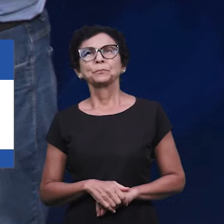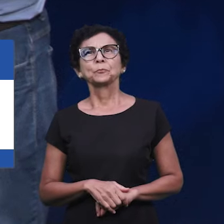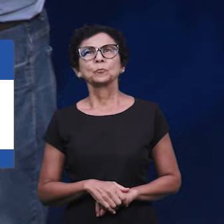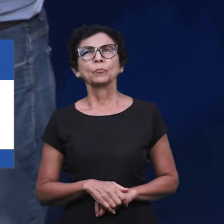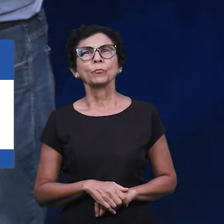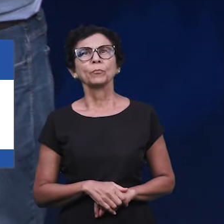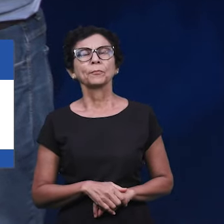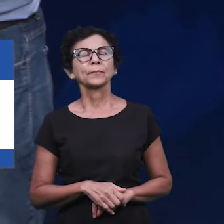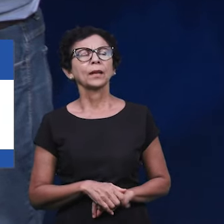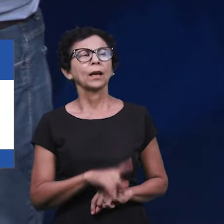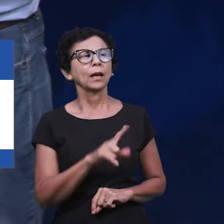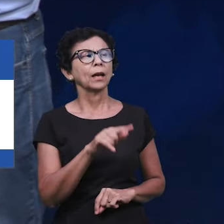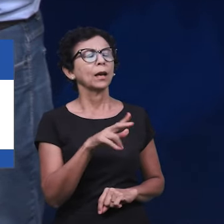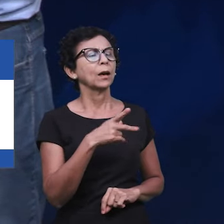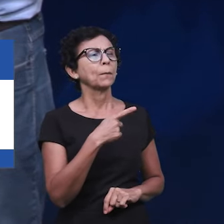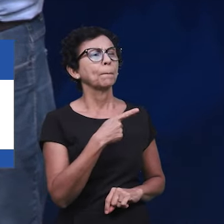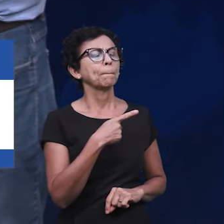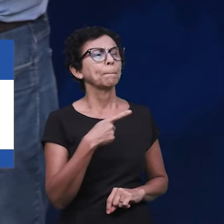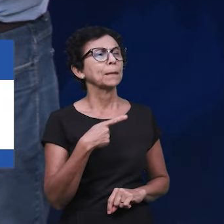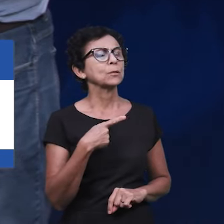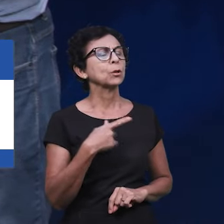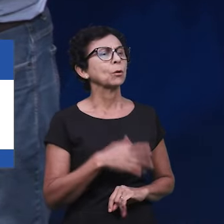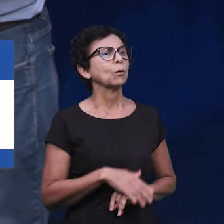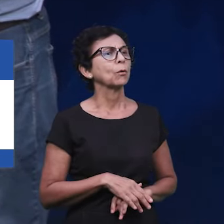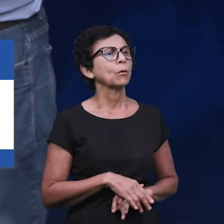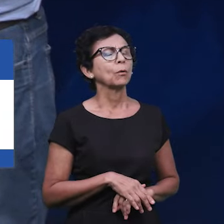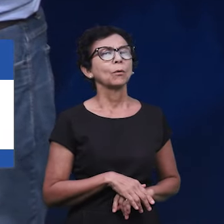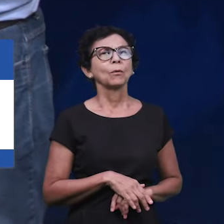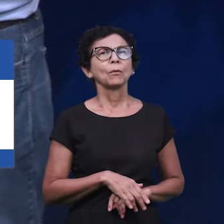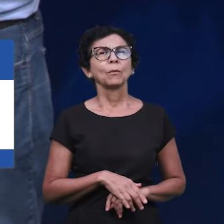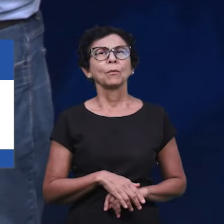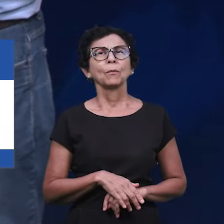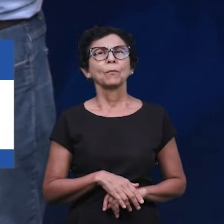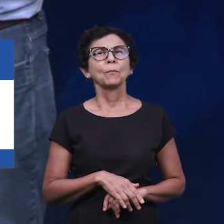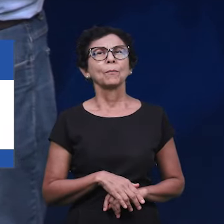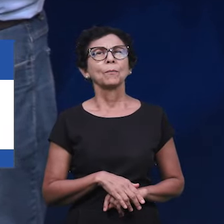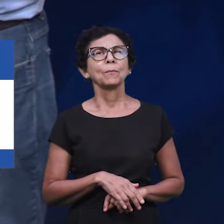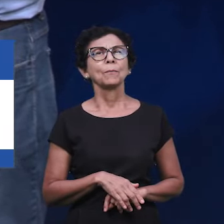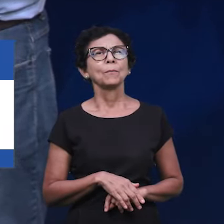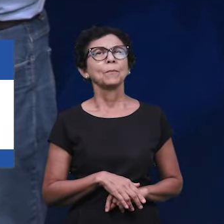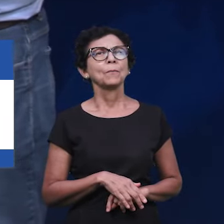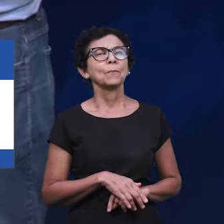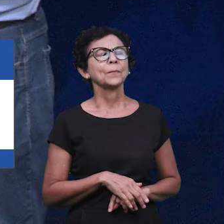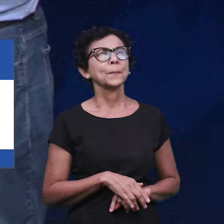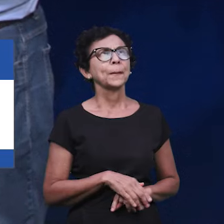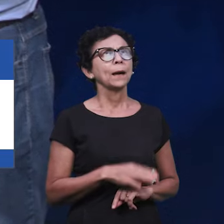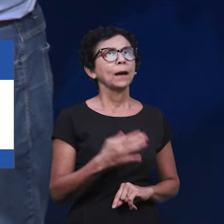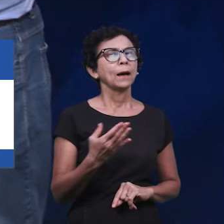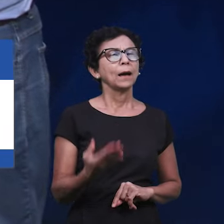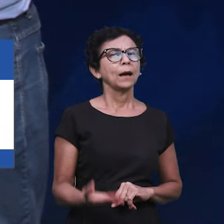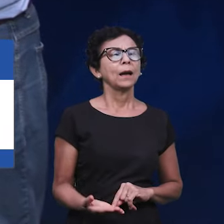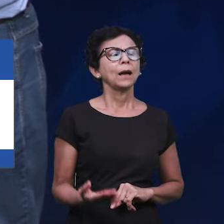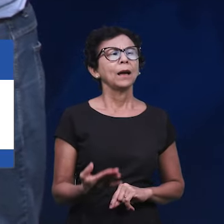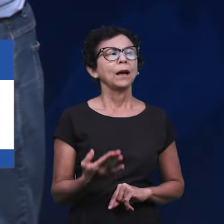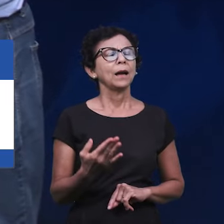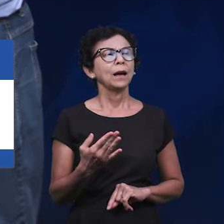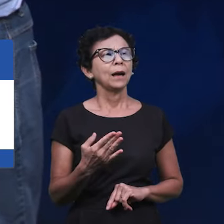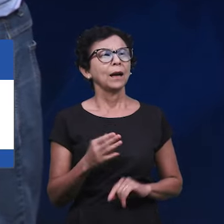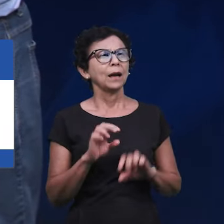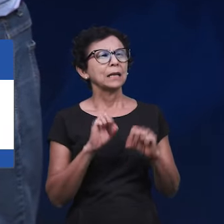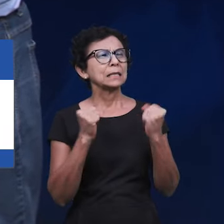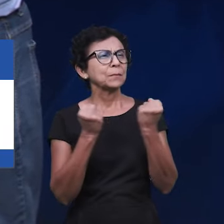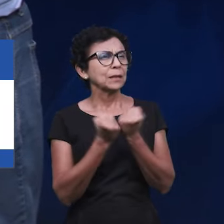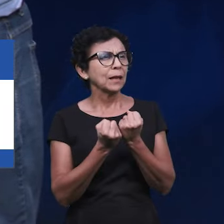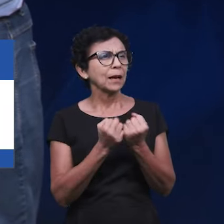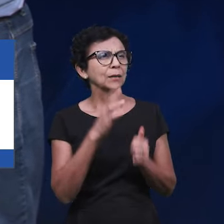E o pastor José Gimenez, fala a nós, por favor. O que pareceu a você no seminário em